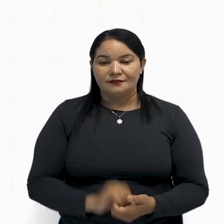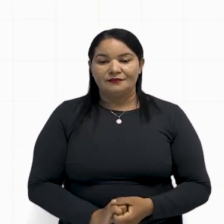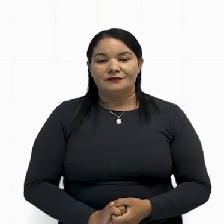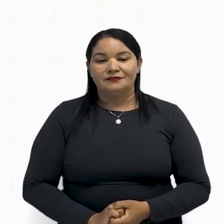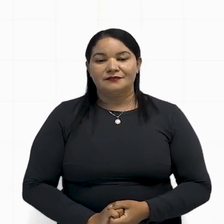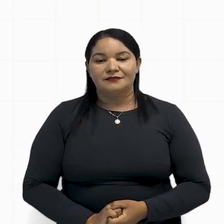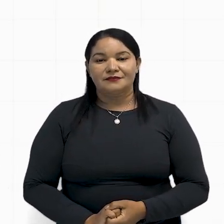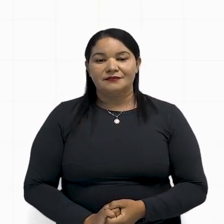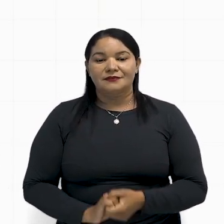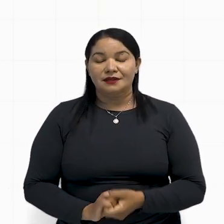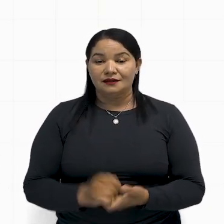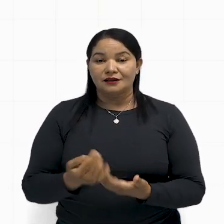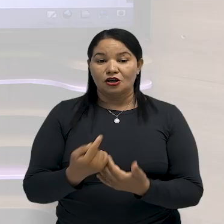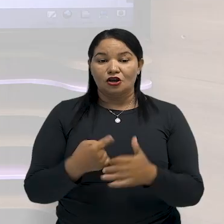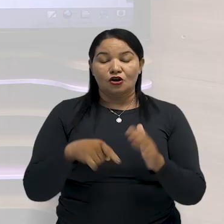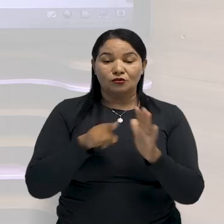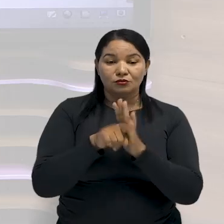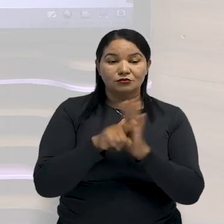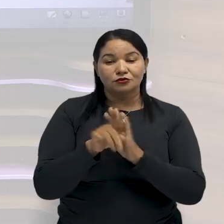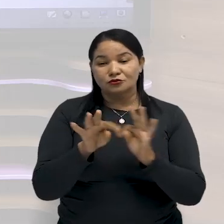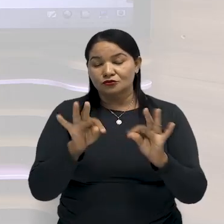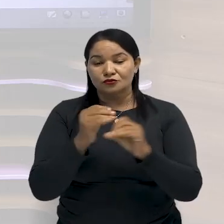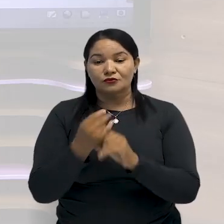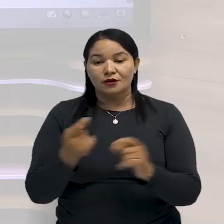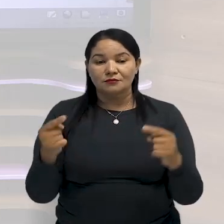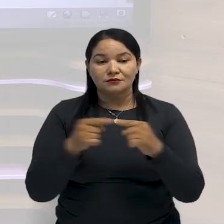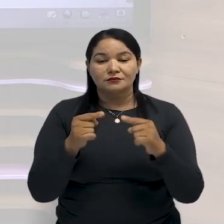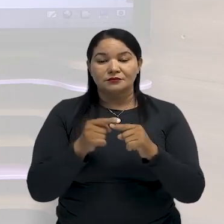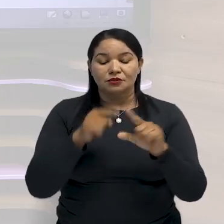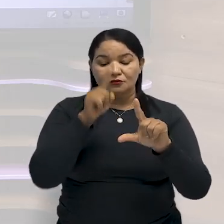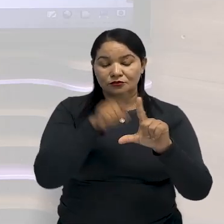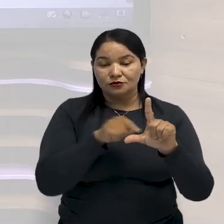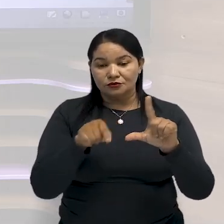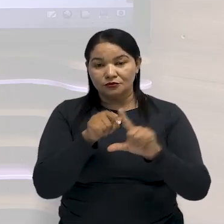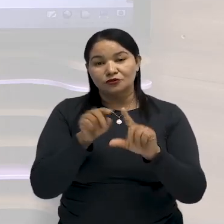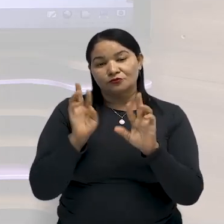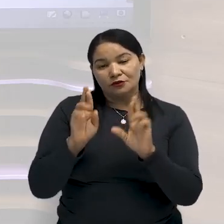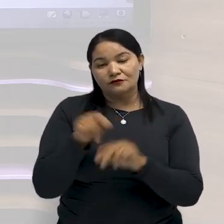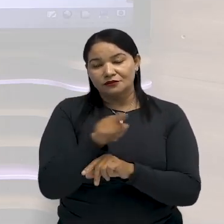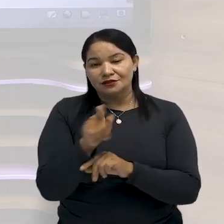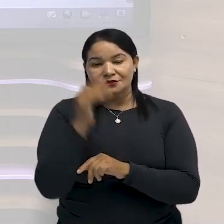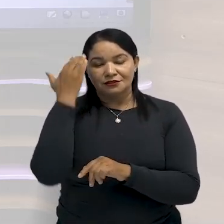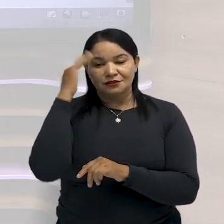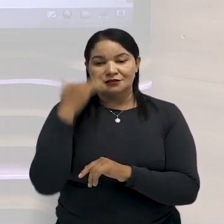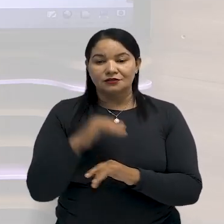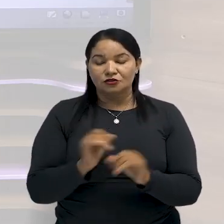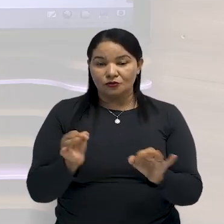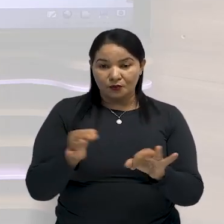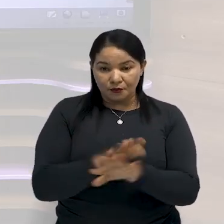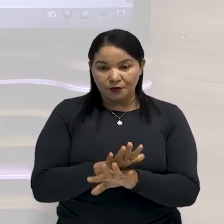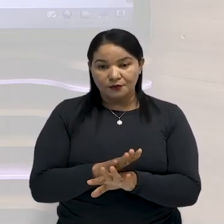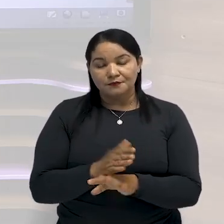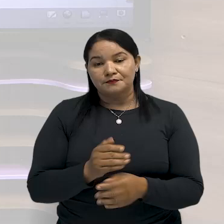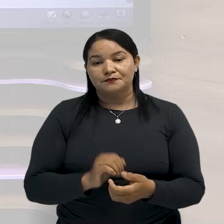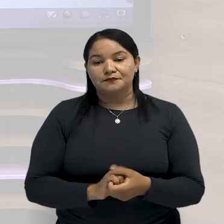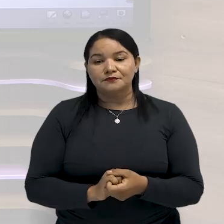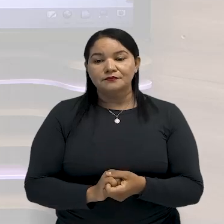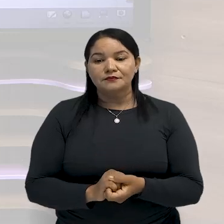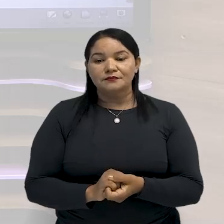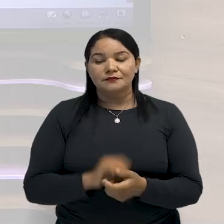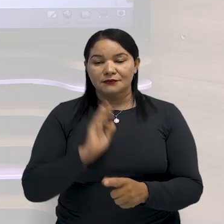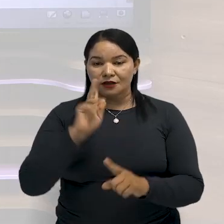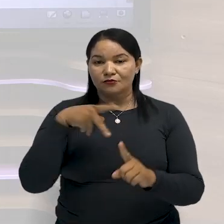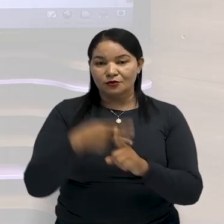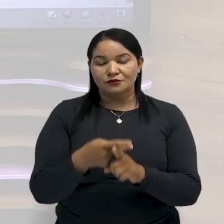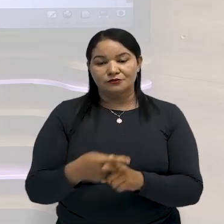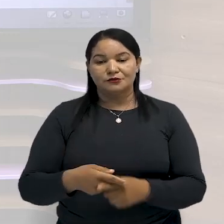aí estão as questões relacionadas a triângulo, tá? Espero que vocês tenham compreendido. A gente vai ficando por aqui com a nossa aula e a gente se